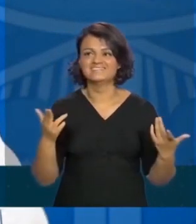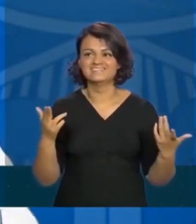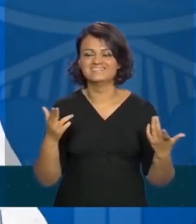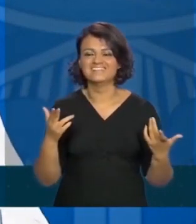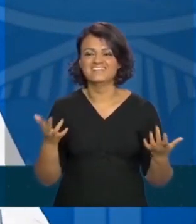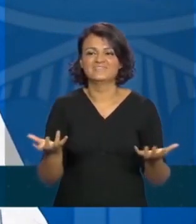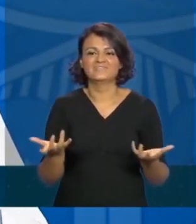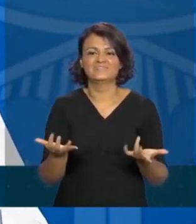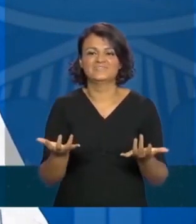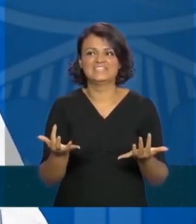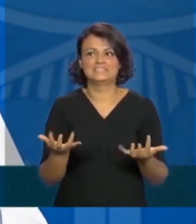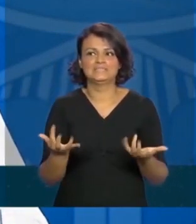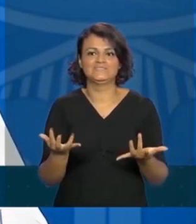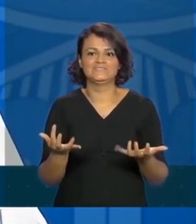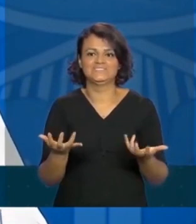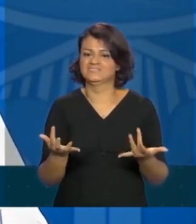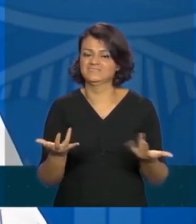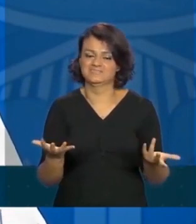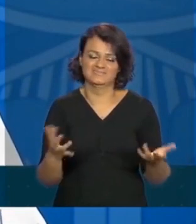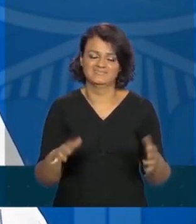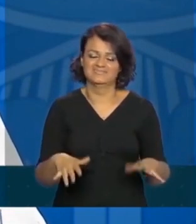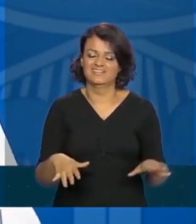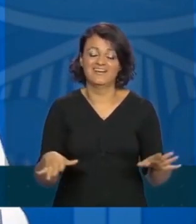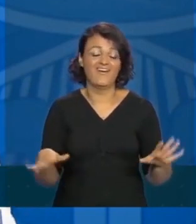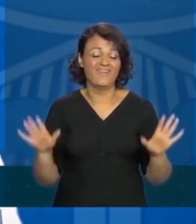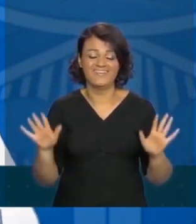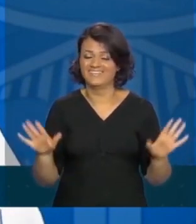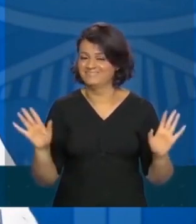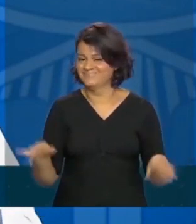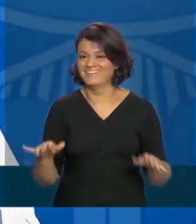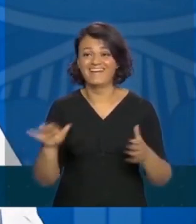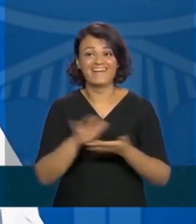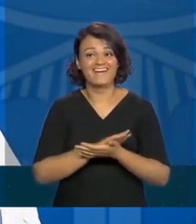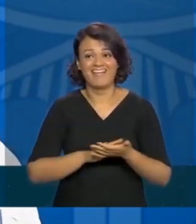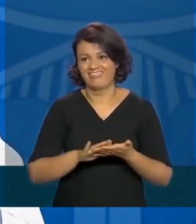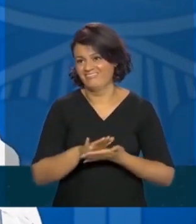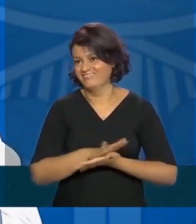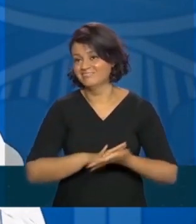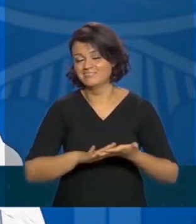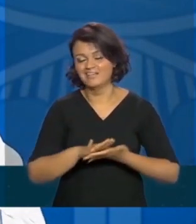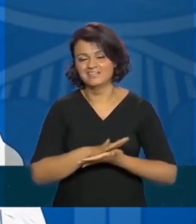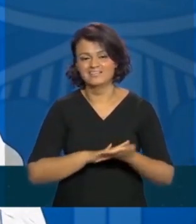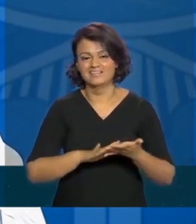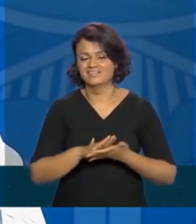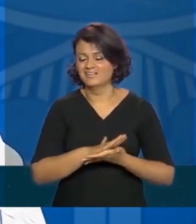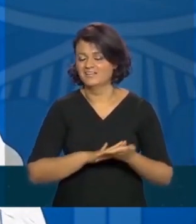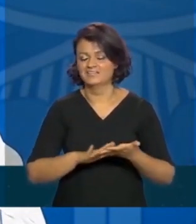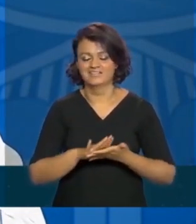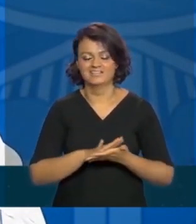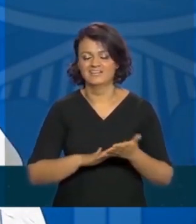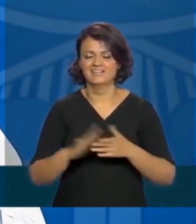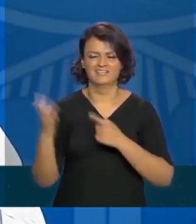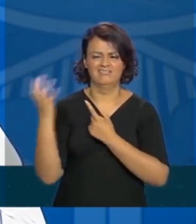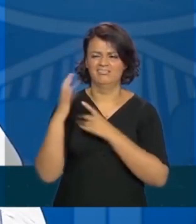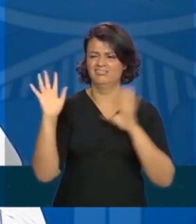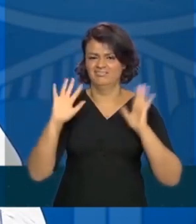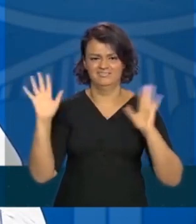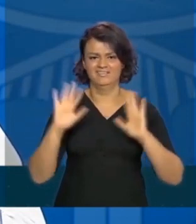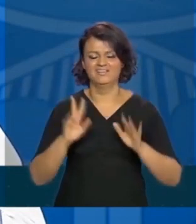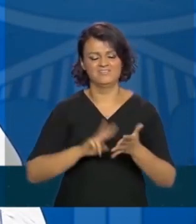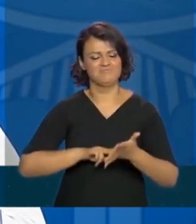nada, nada, nada, vezes nada, para nós que estamos aqui vai nos abalar do compromisso.